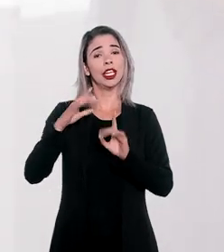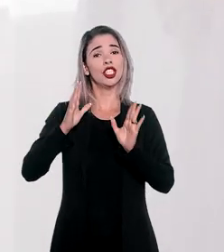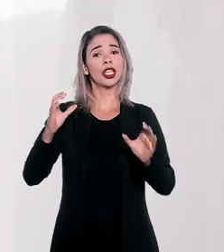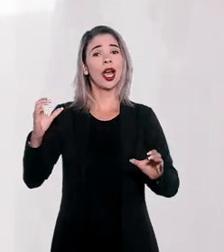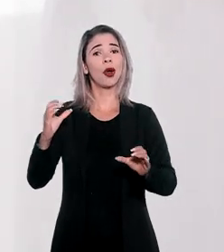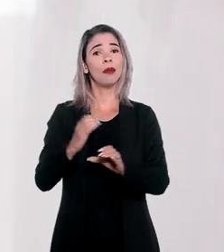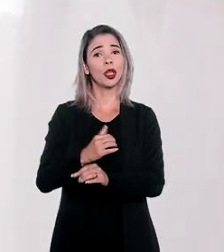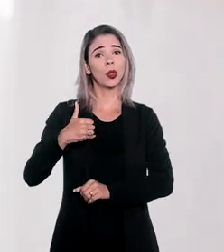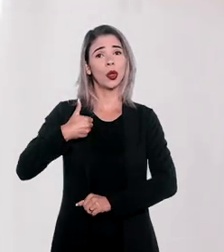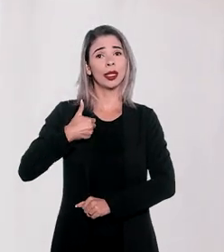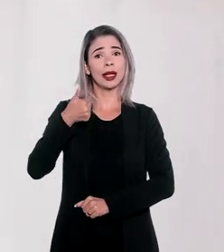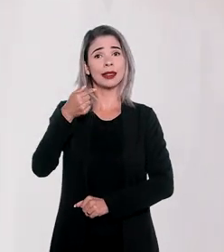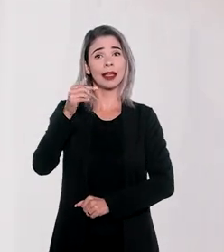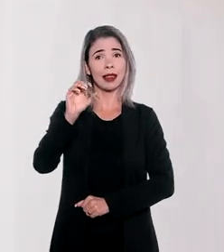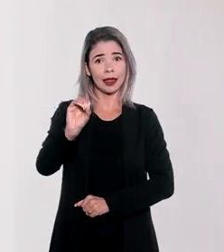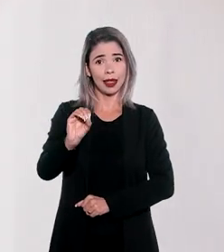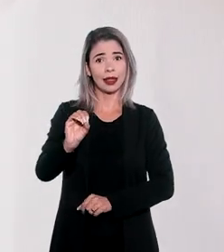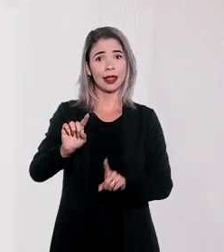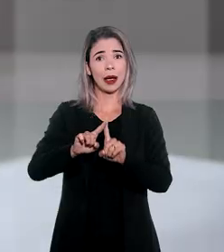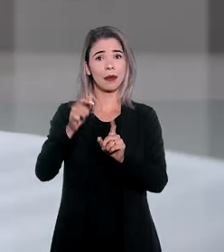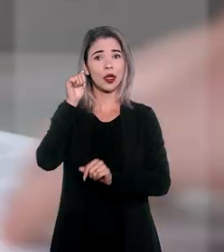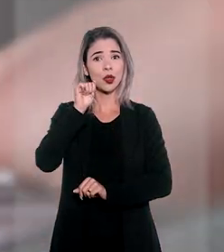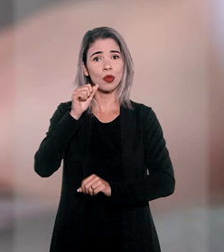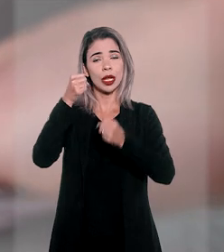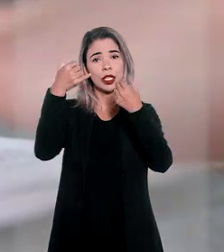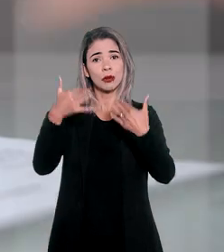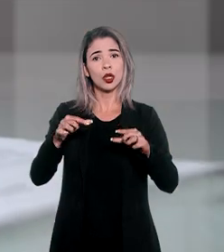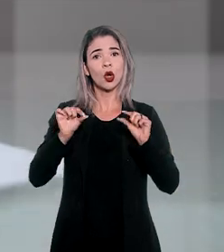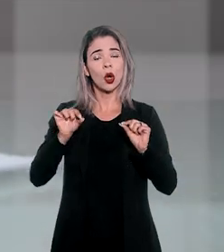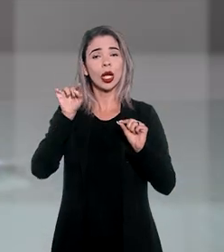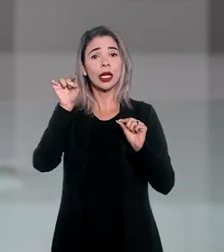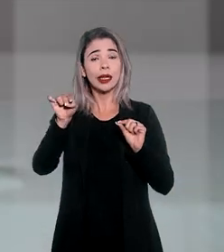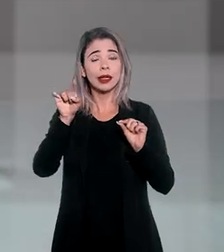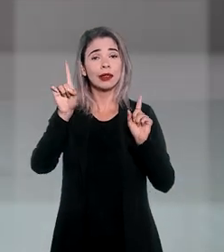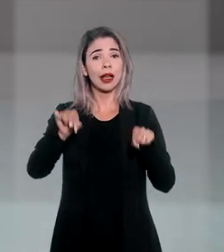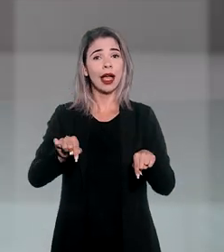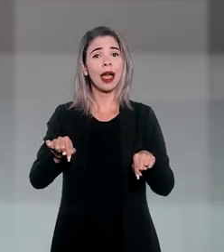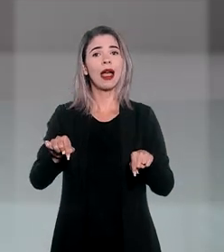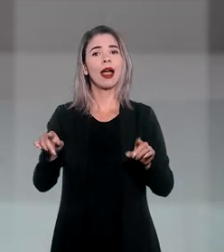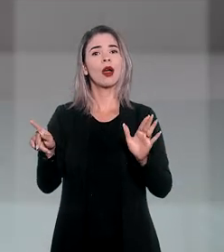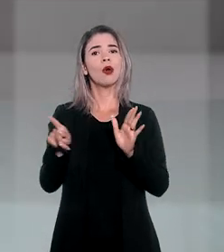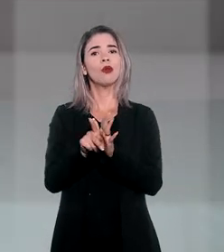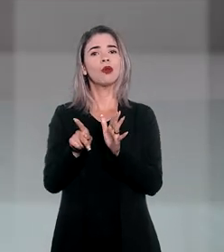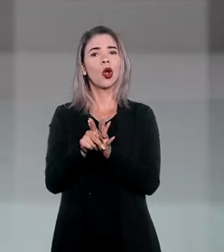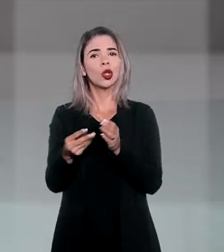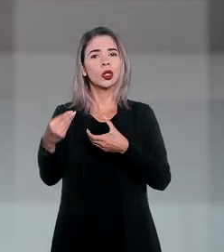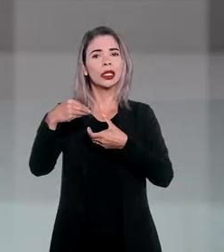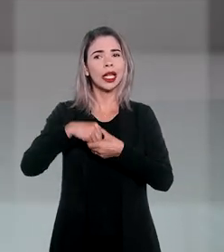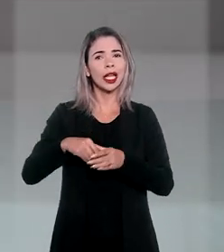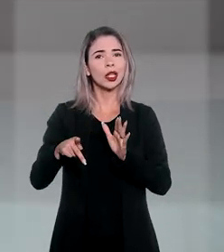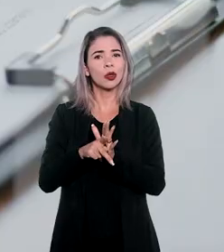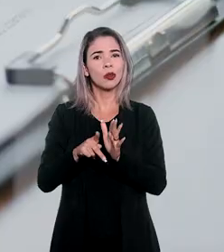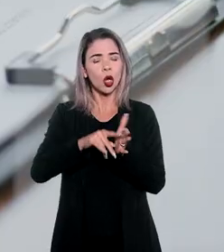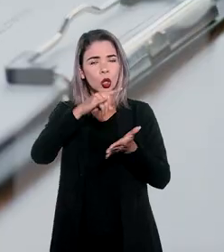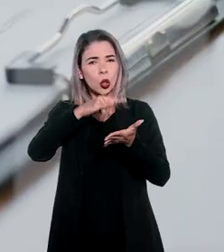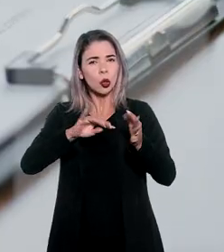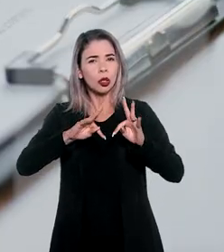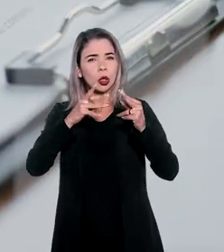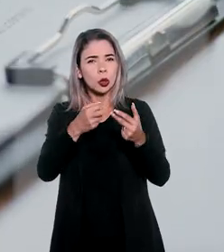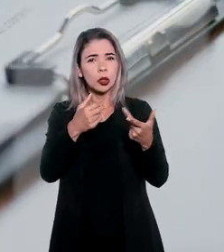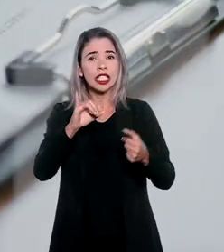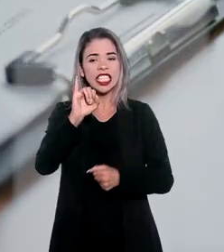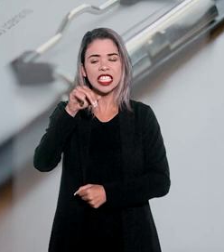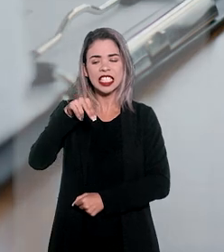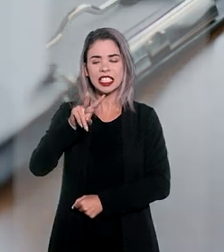completado 70 anos de idade. A mulher alegou que a questão da meação estaria preclusa no inventário porque o